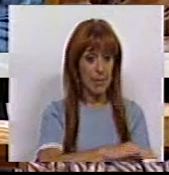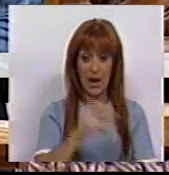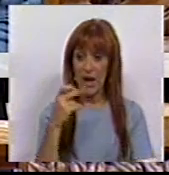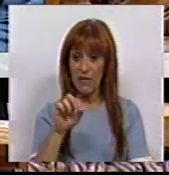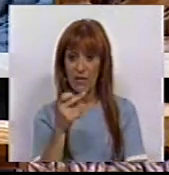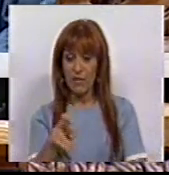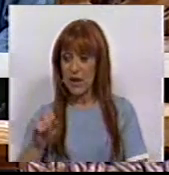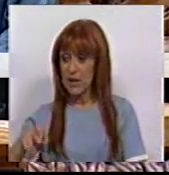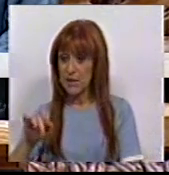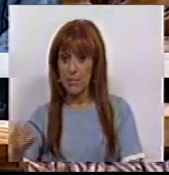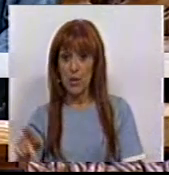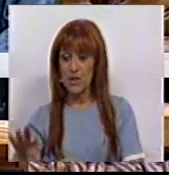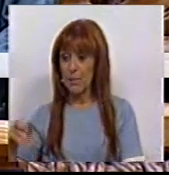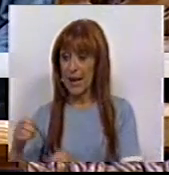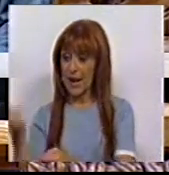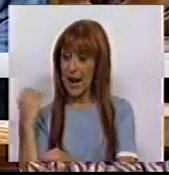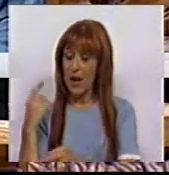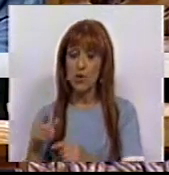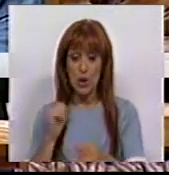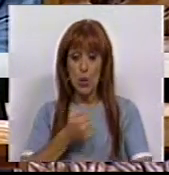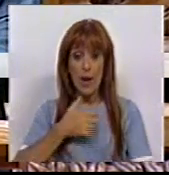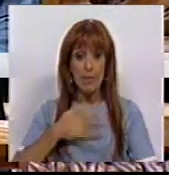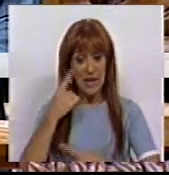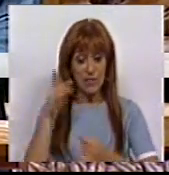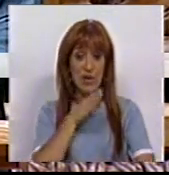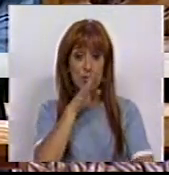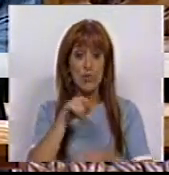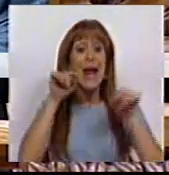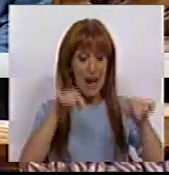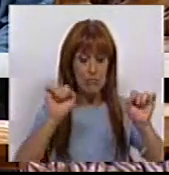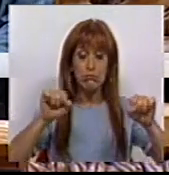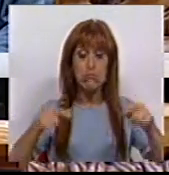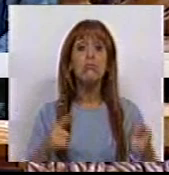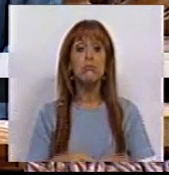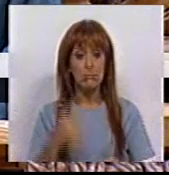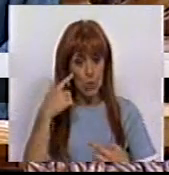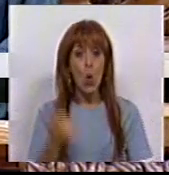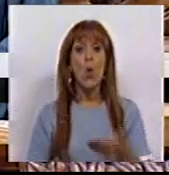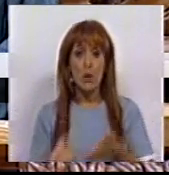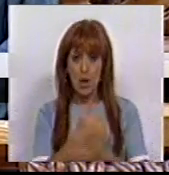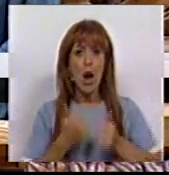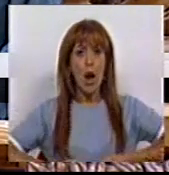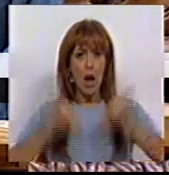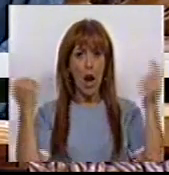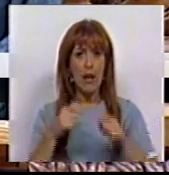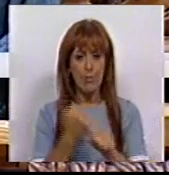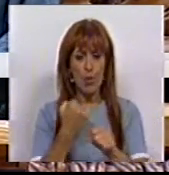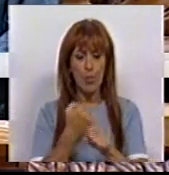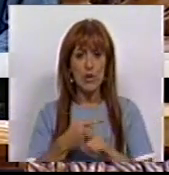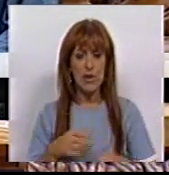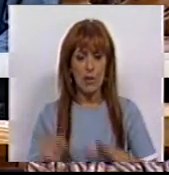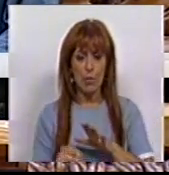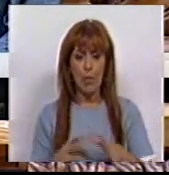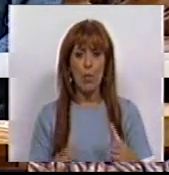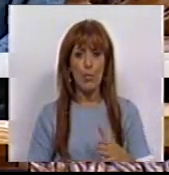da REFER, da EMF e da CP Carga numa empresa pública ferroviária, aí sim com evidentes ganhos de eficiência e poupanças.